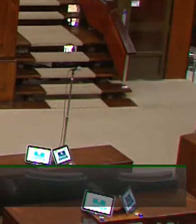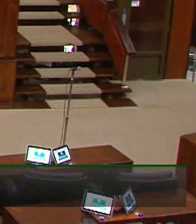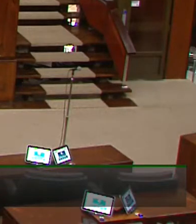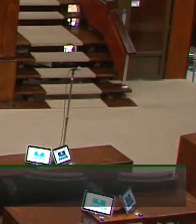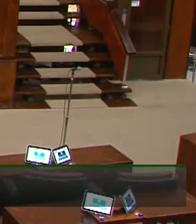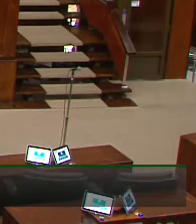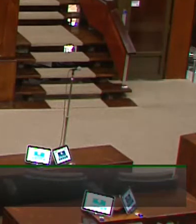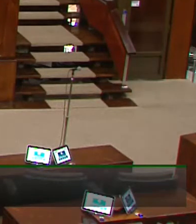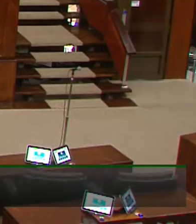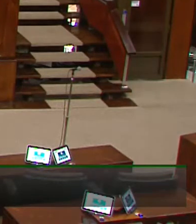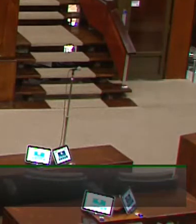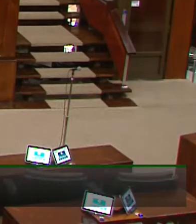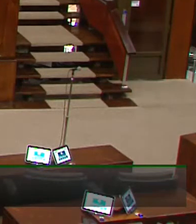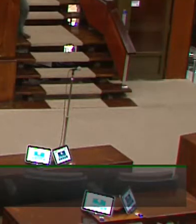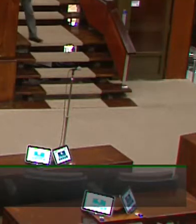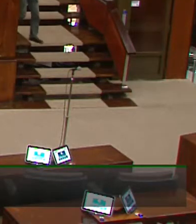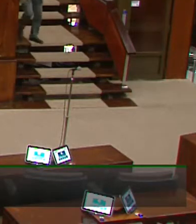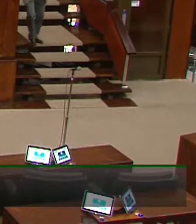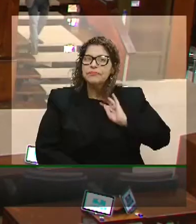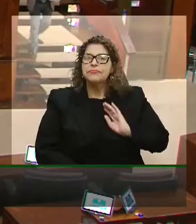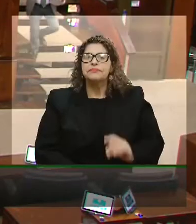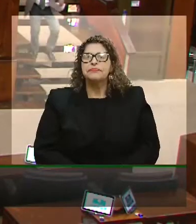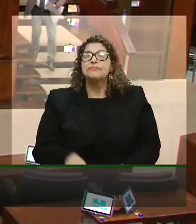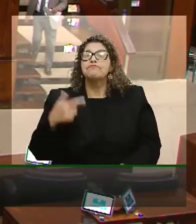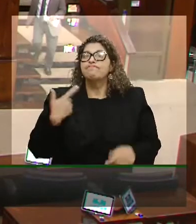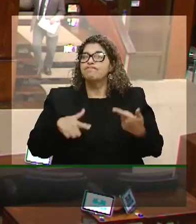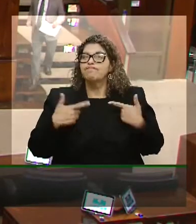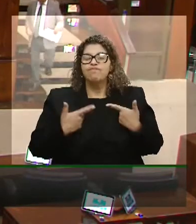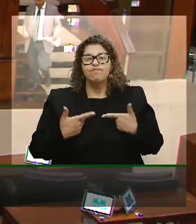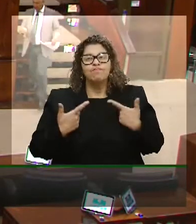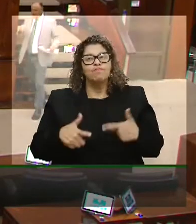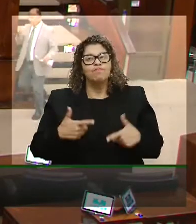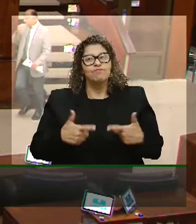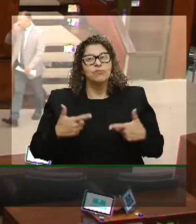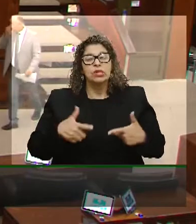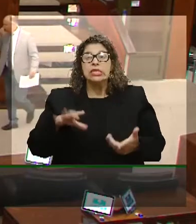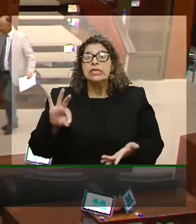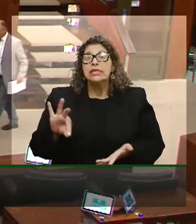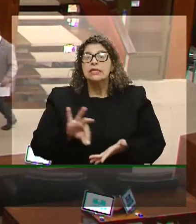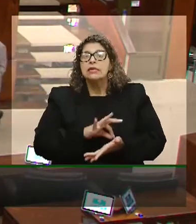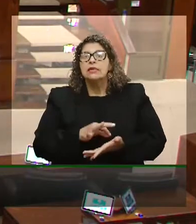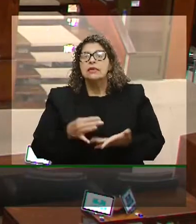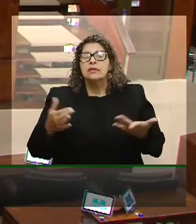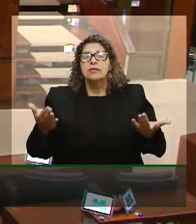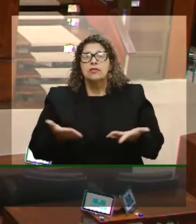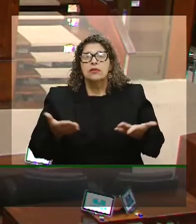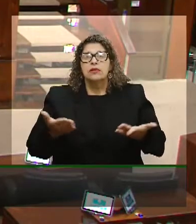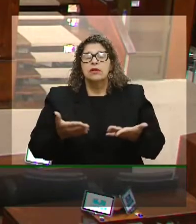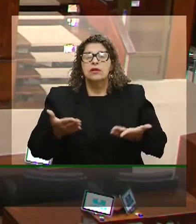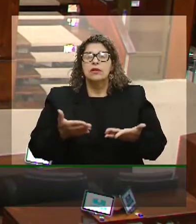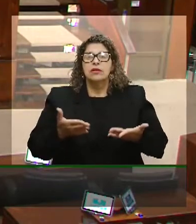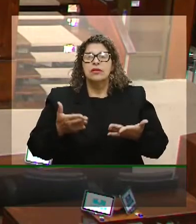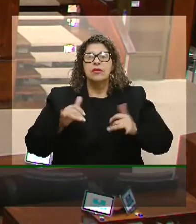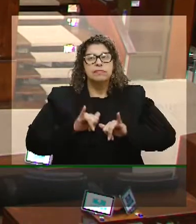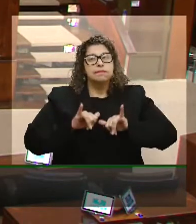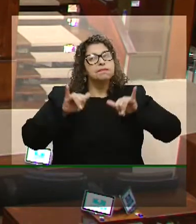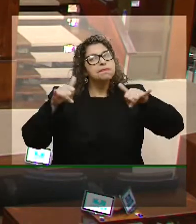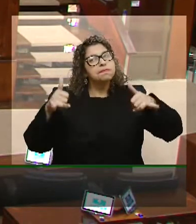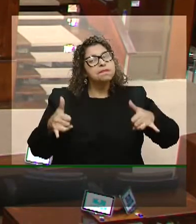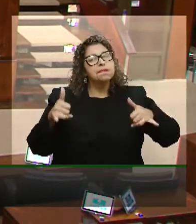Obrigado. Não havendo mais inscritos para comunicações de